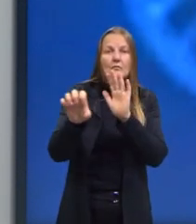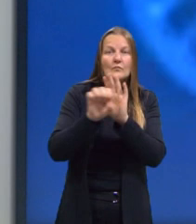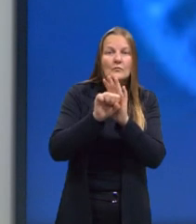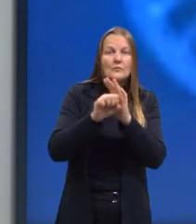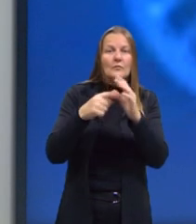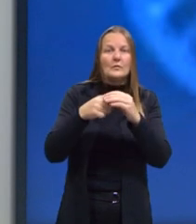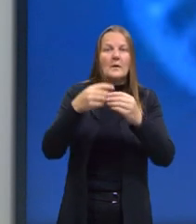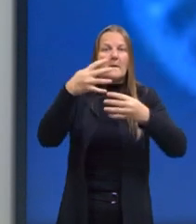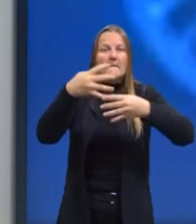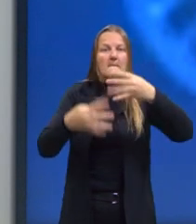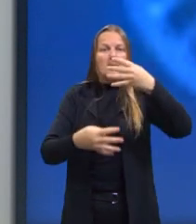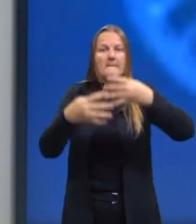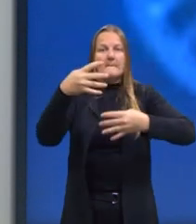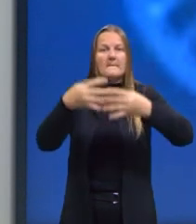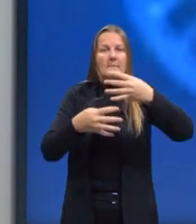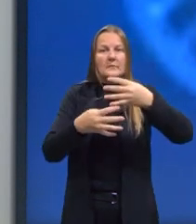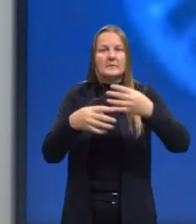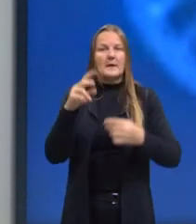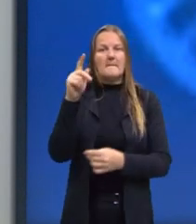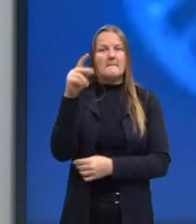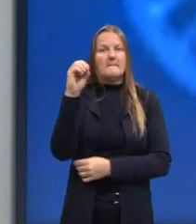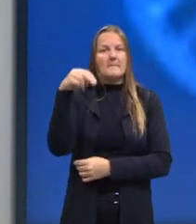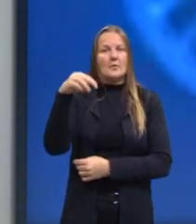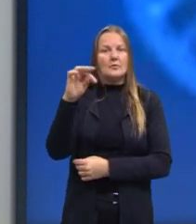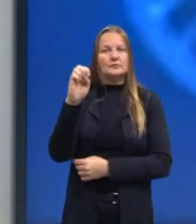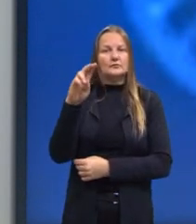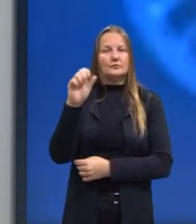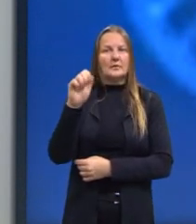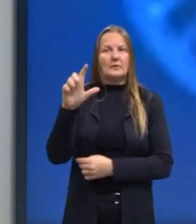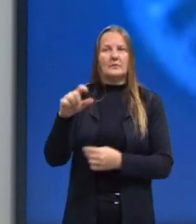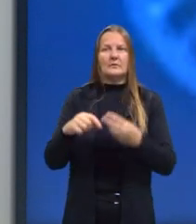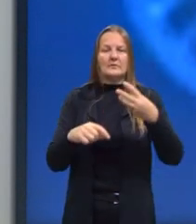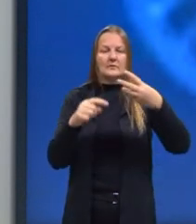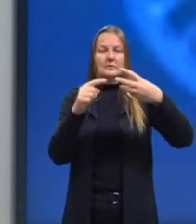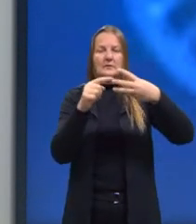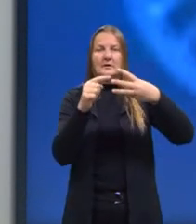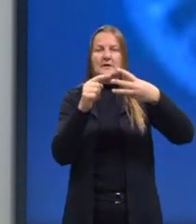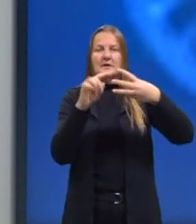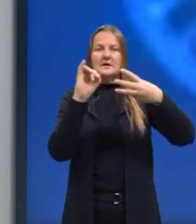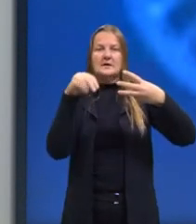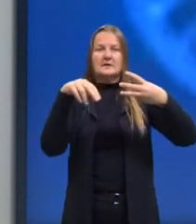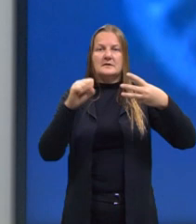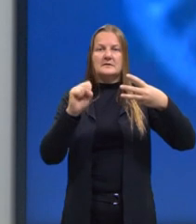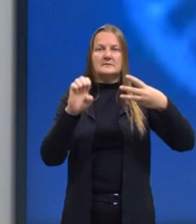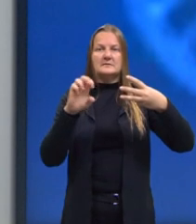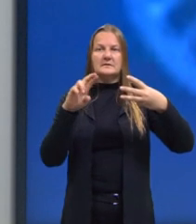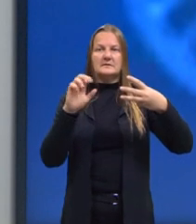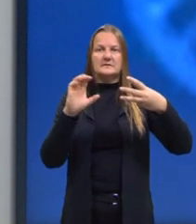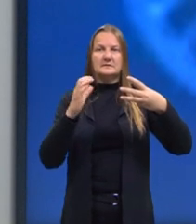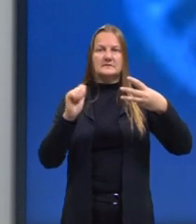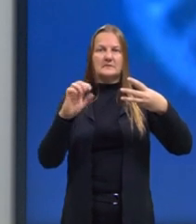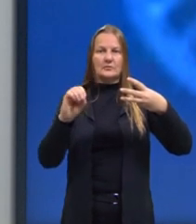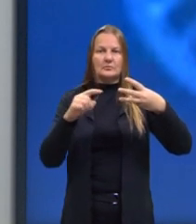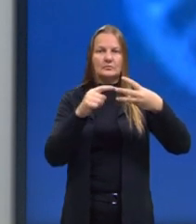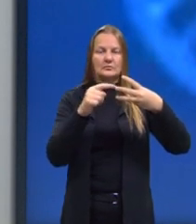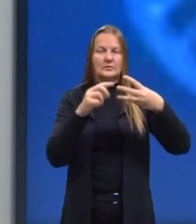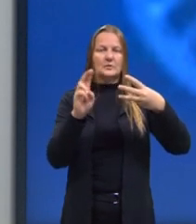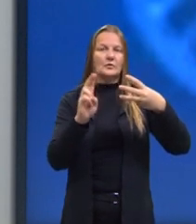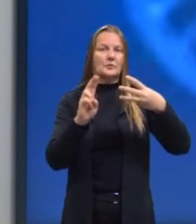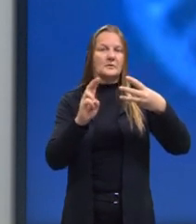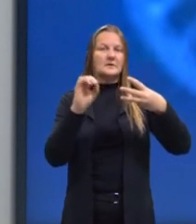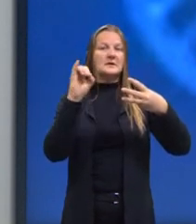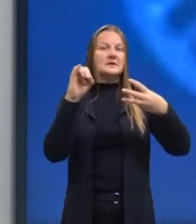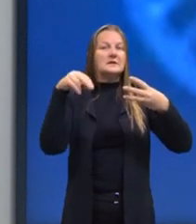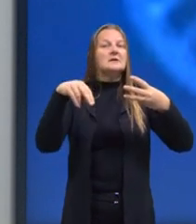mutação gênica pontual. A mutação de inserção, como o próprio nome já